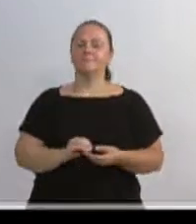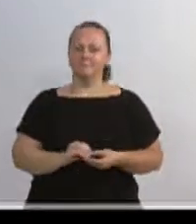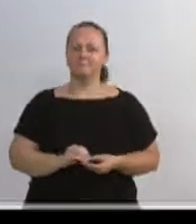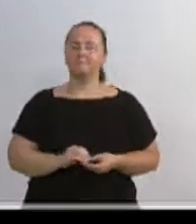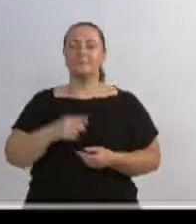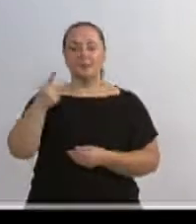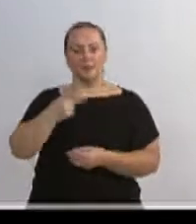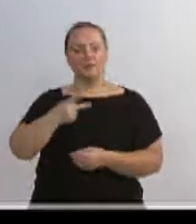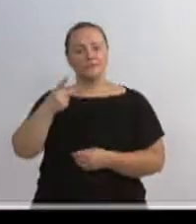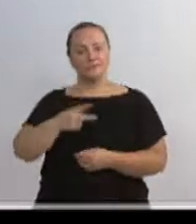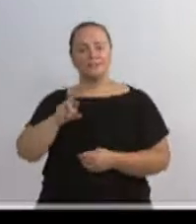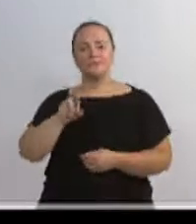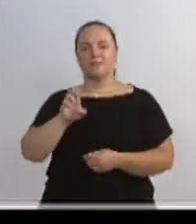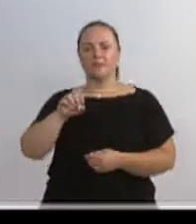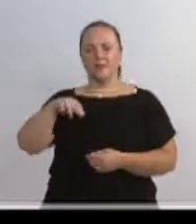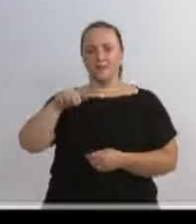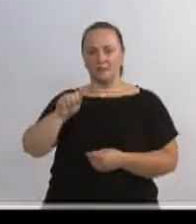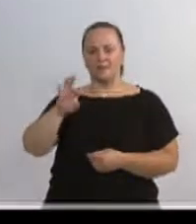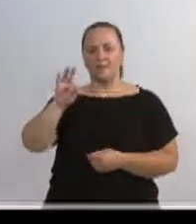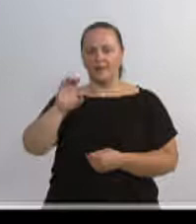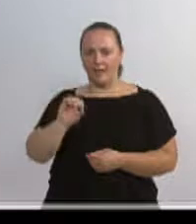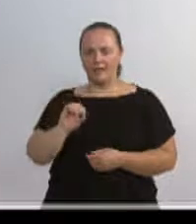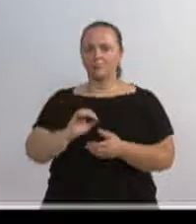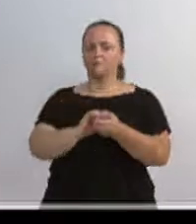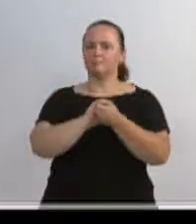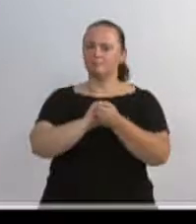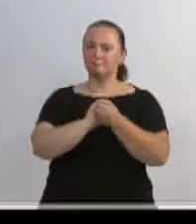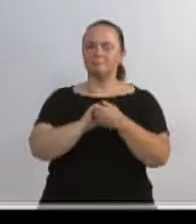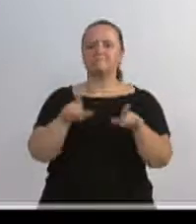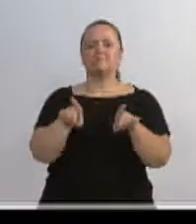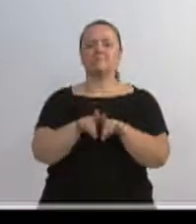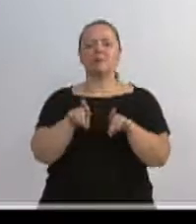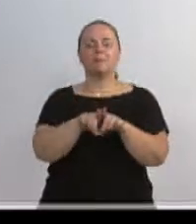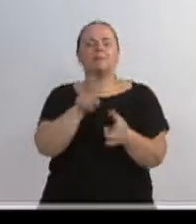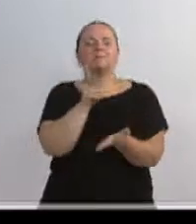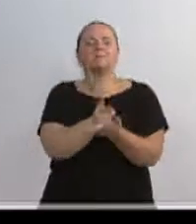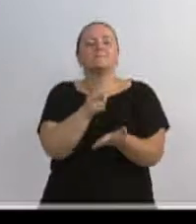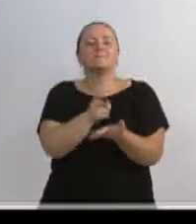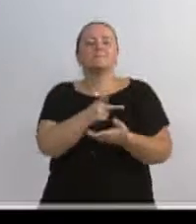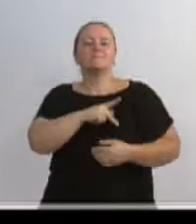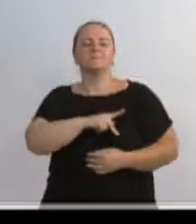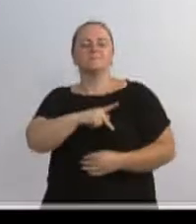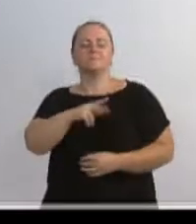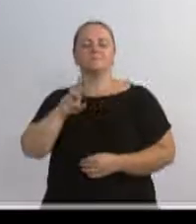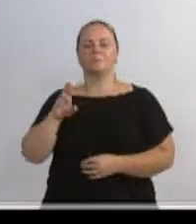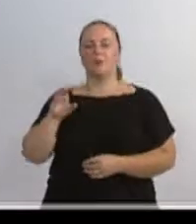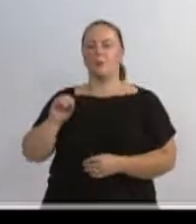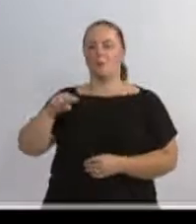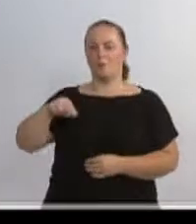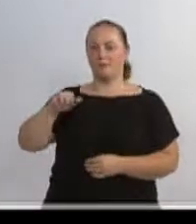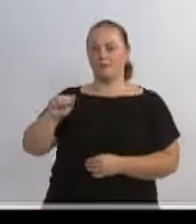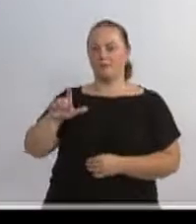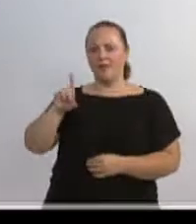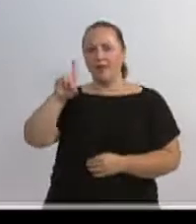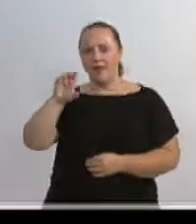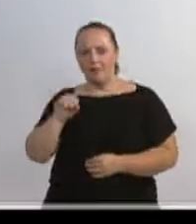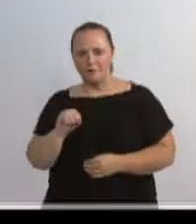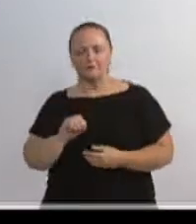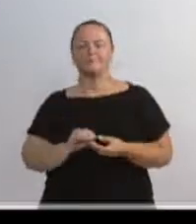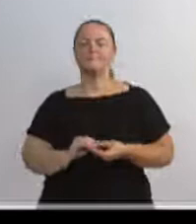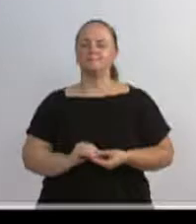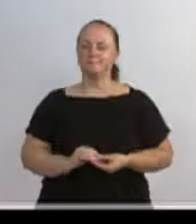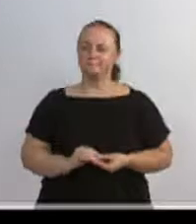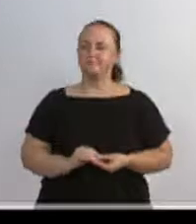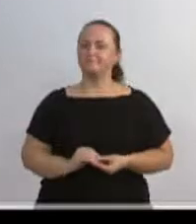Renato Medeiros, cumprimentar também os sempre-presidentes, o Ronaldo Bongarte, o Ronaldinho e o senhor Carlos Tavares do